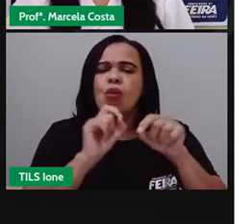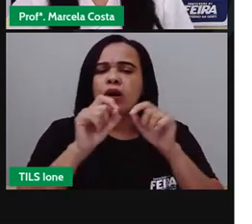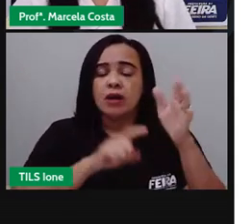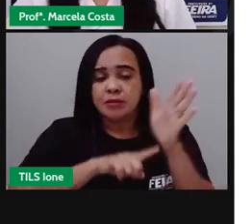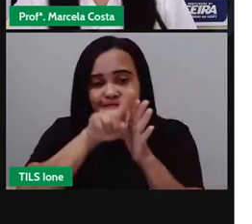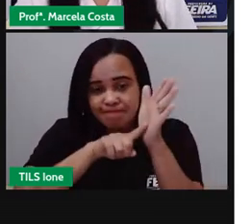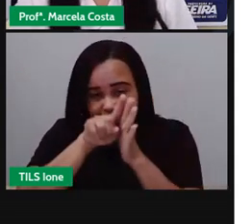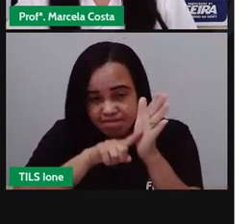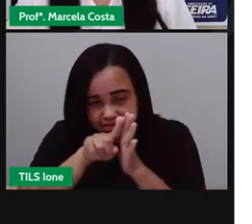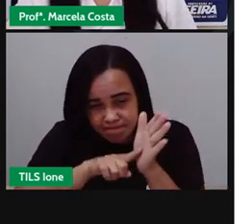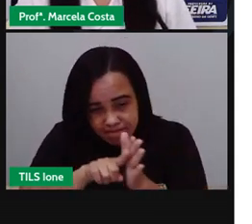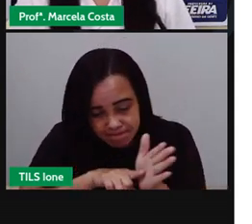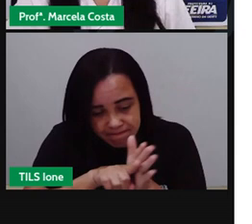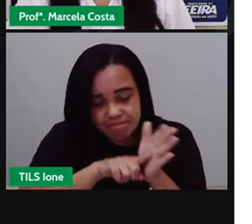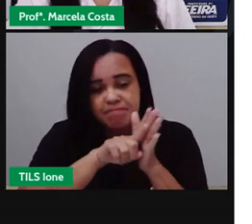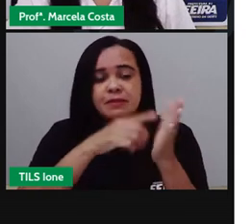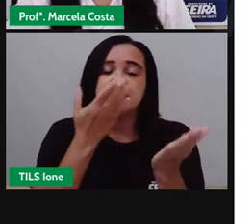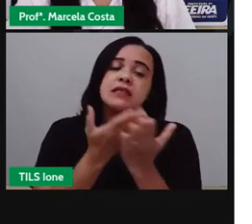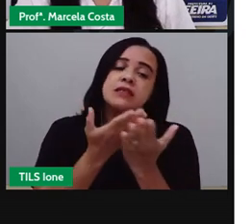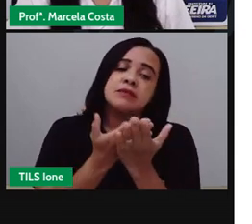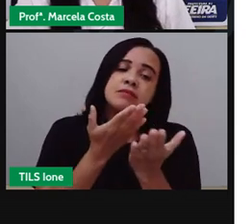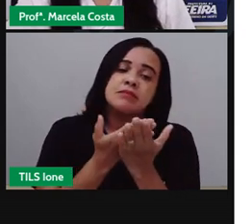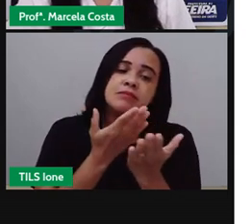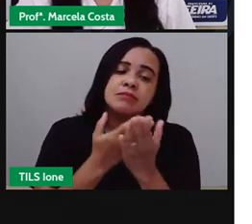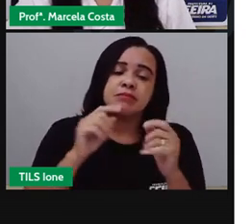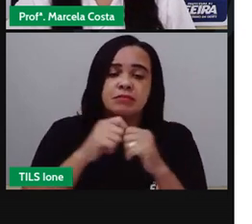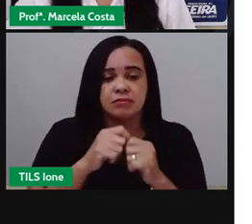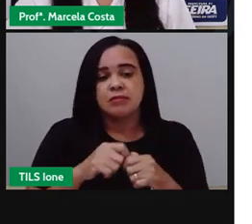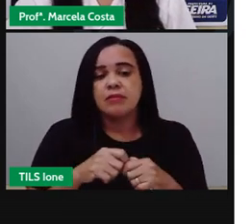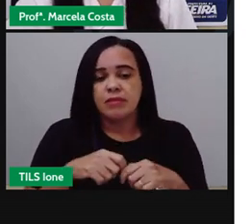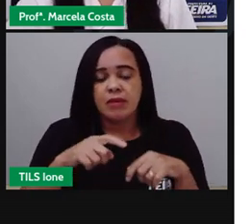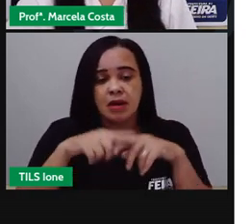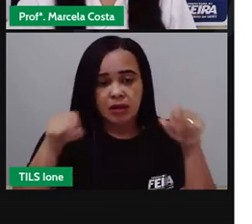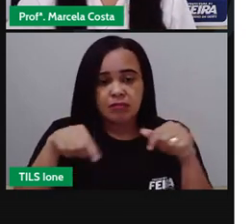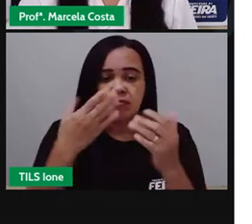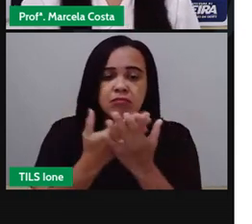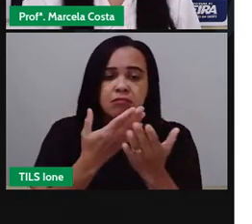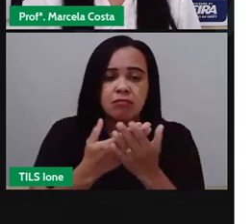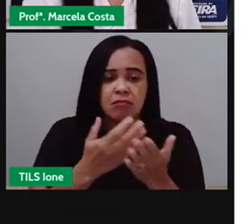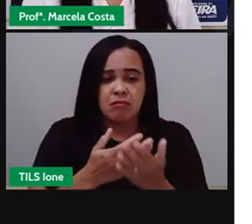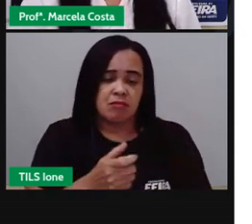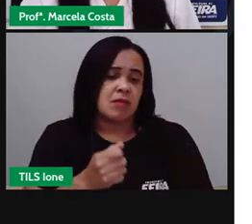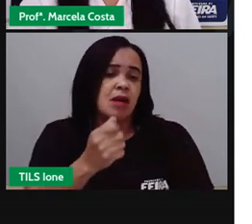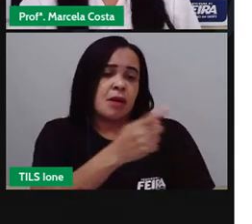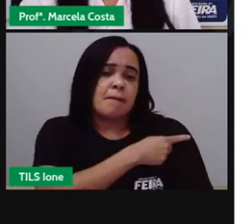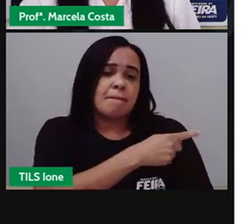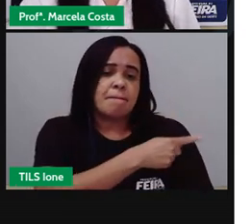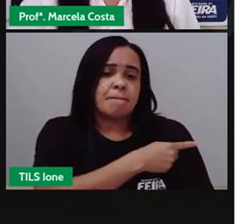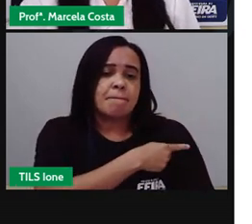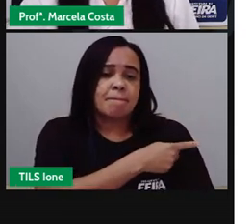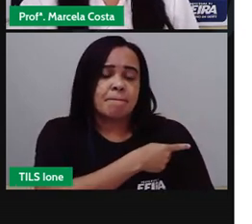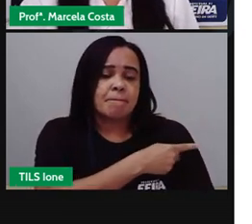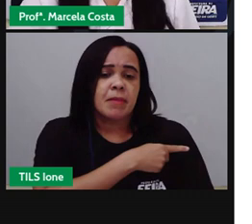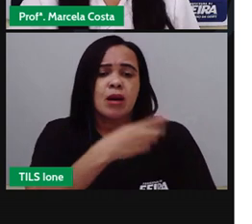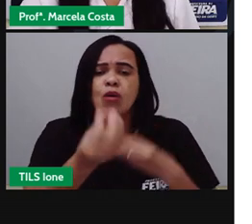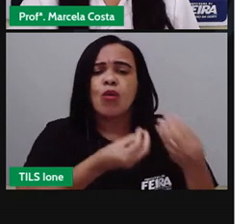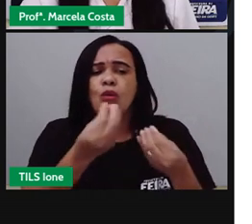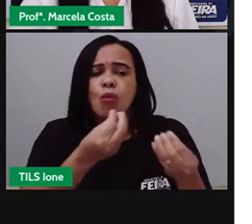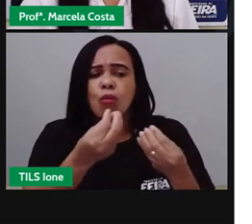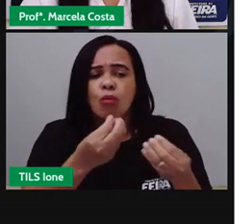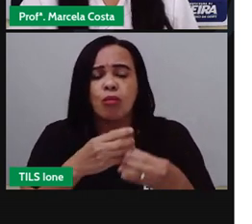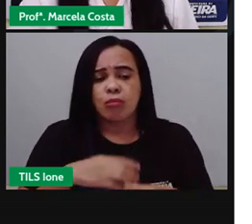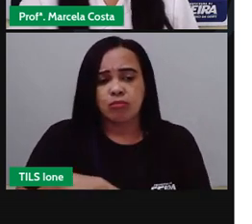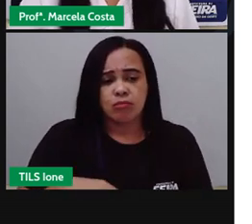feita por estudantes do primeiro ano para saber quais são os brinquedos preferidos deles